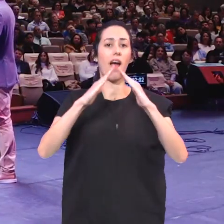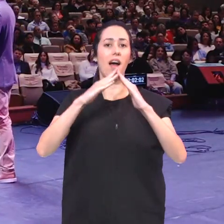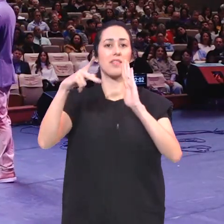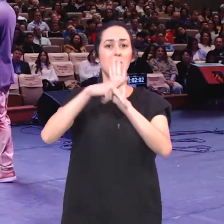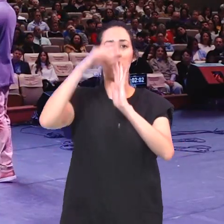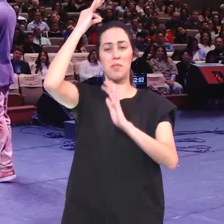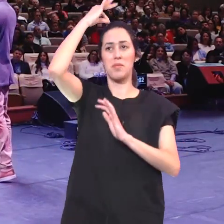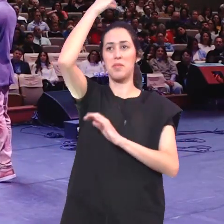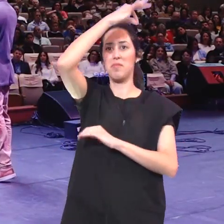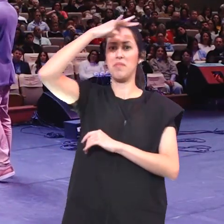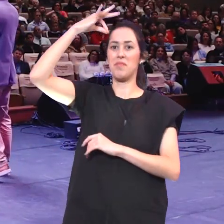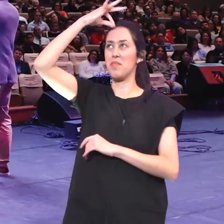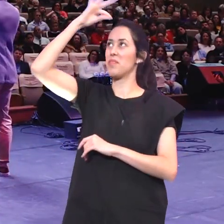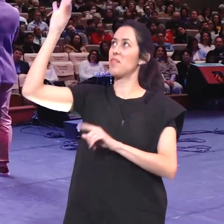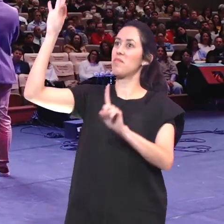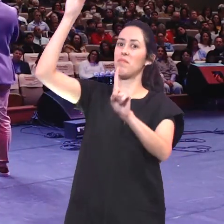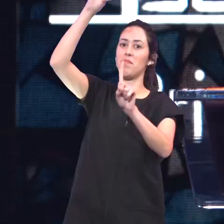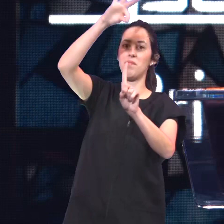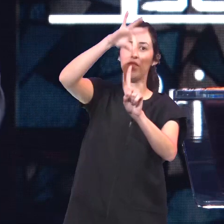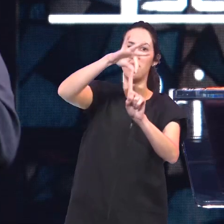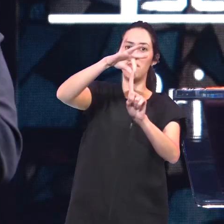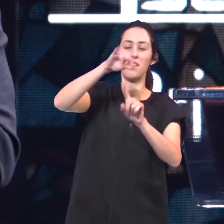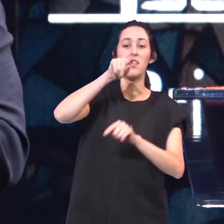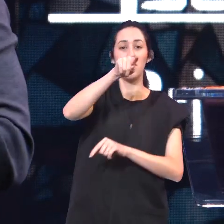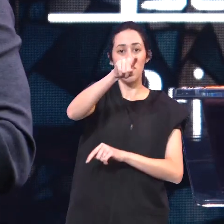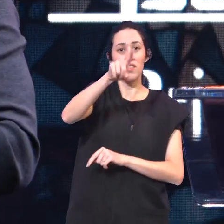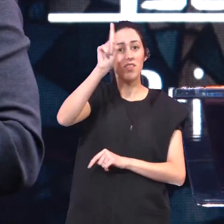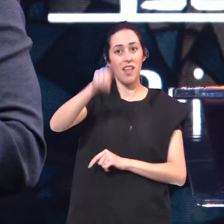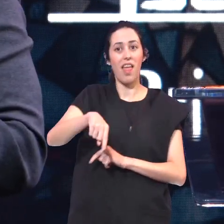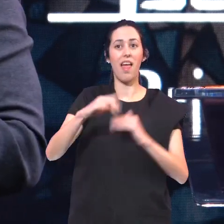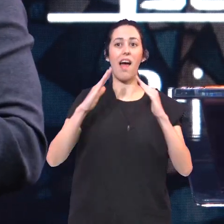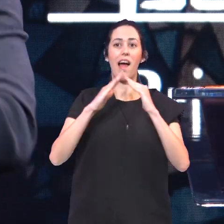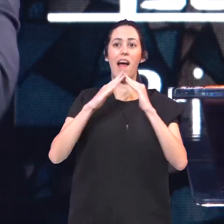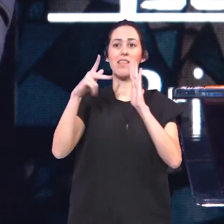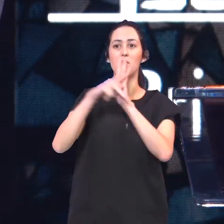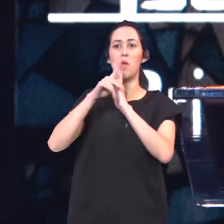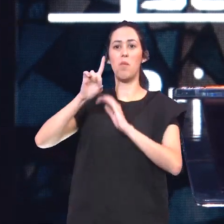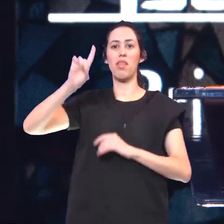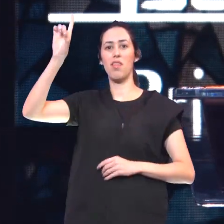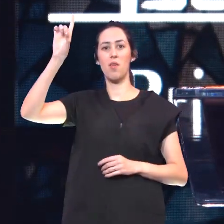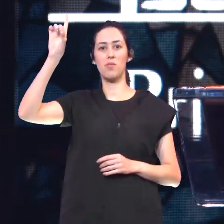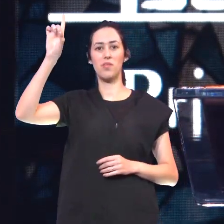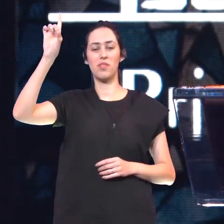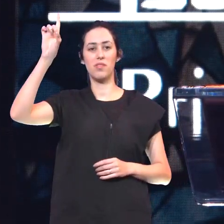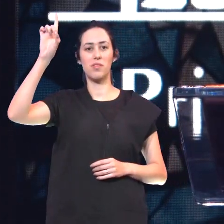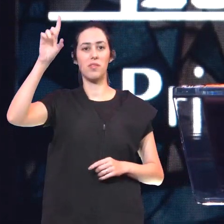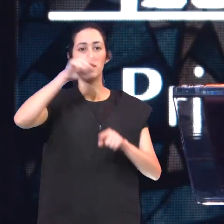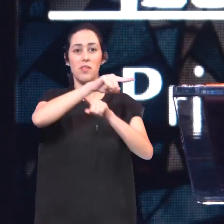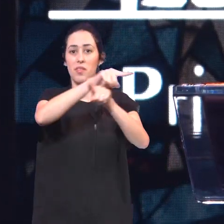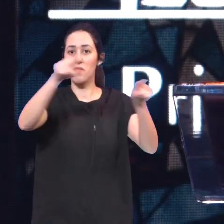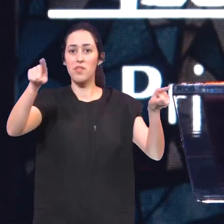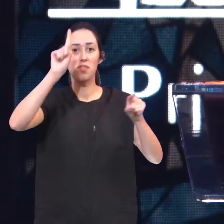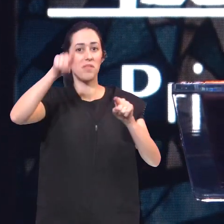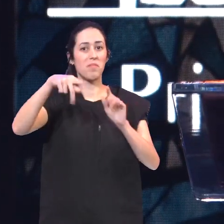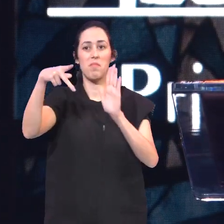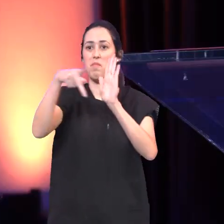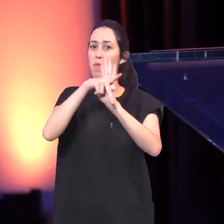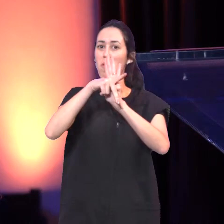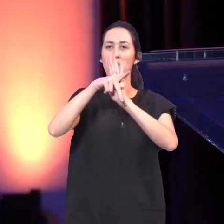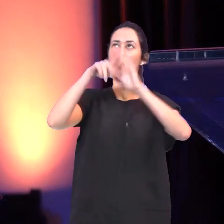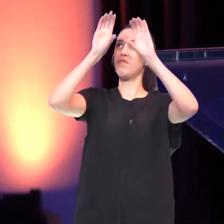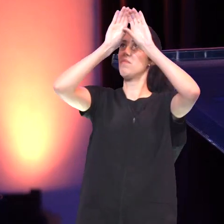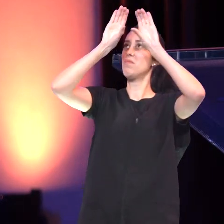é morada De Deus Você é a casa Do Altíssimo Você é com Cidadãos Dos santos